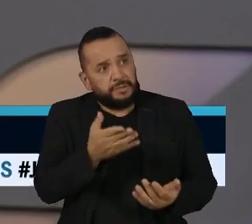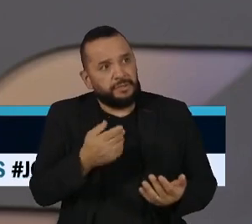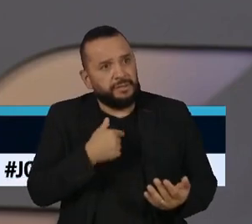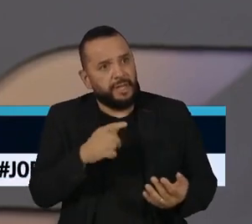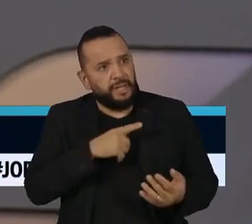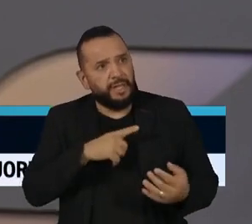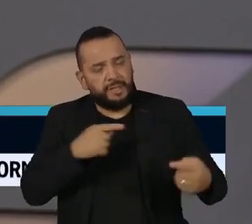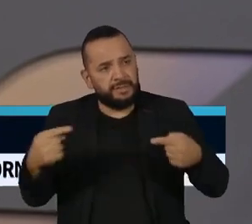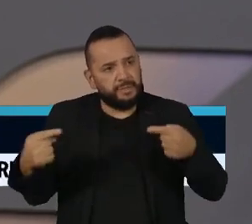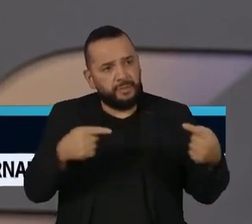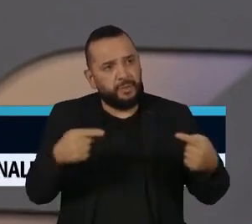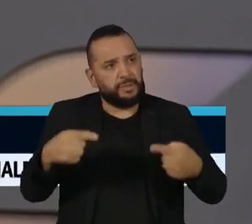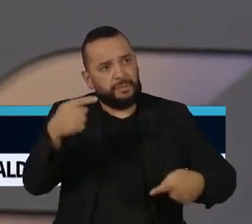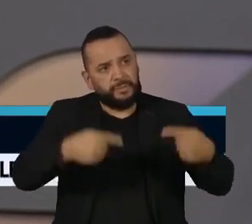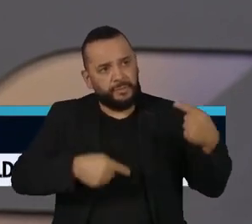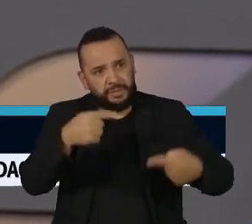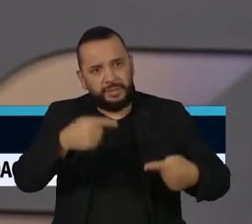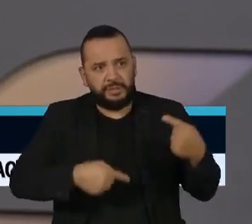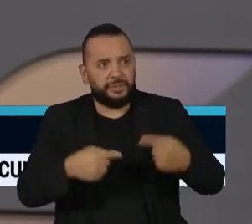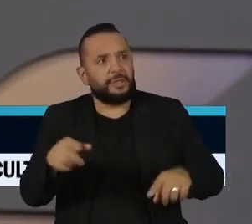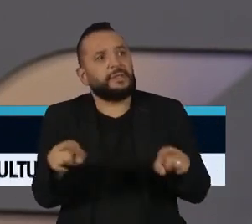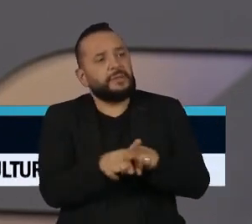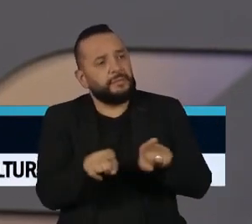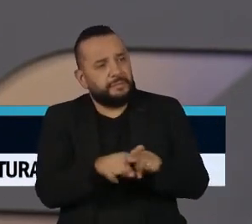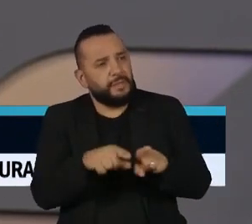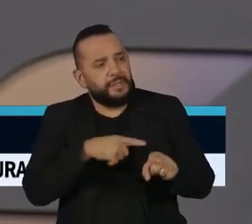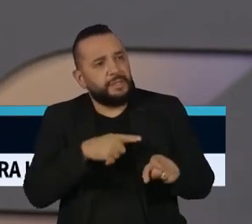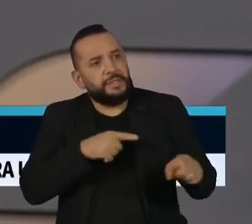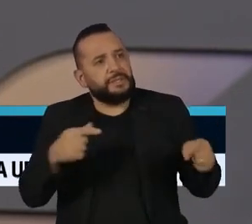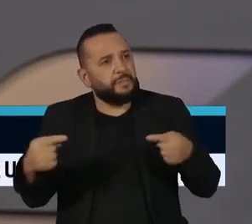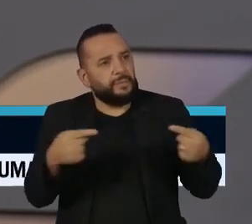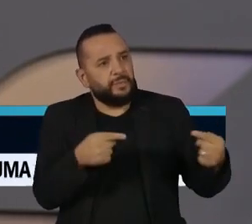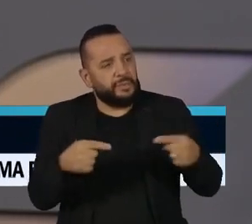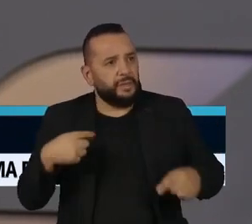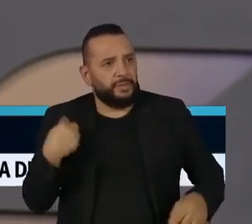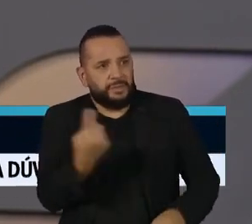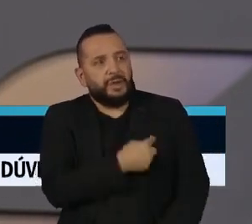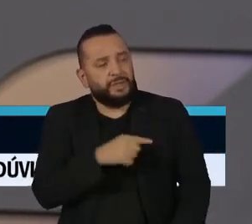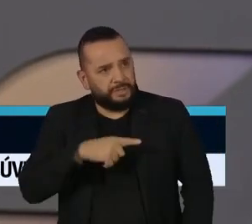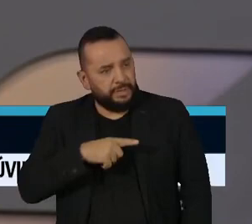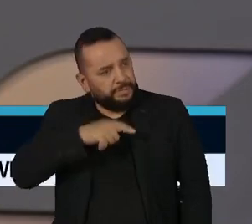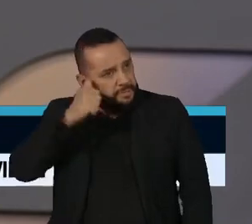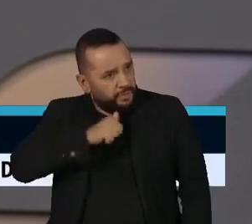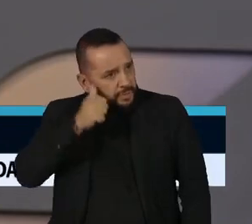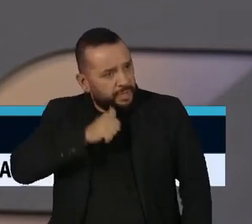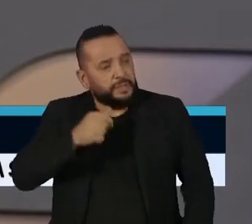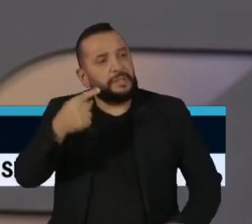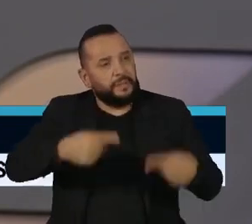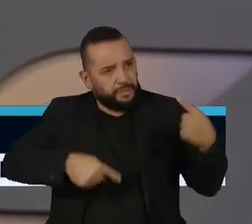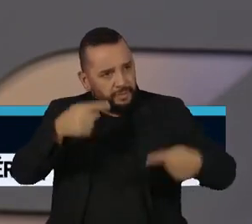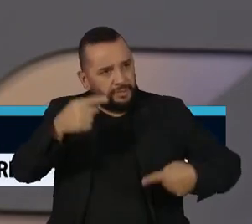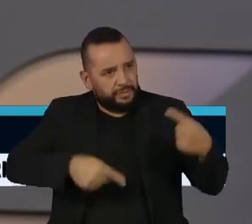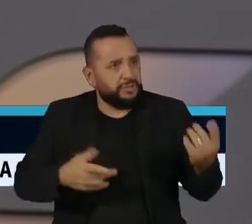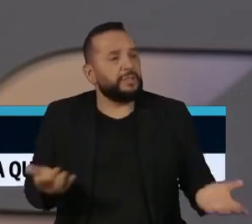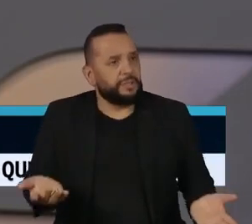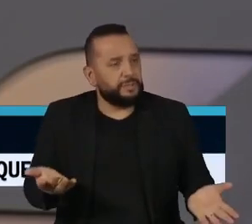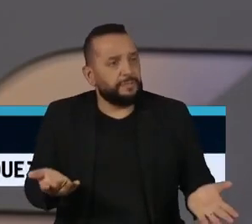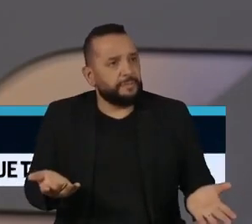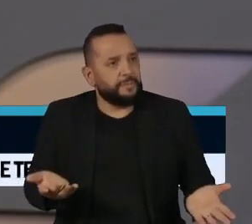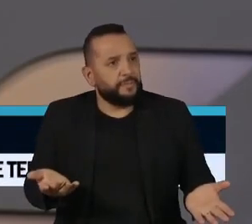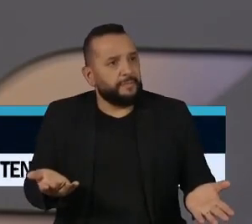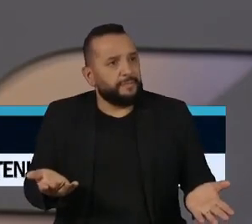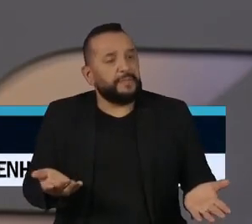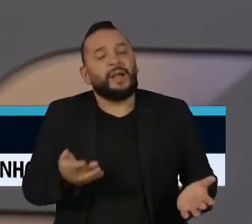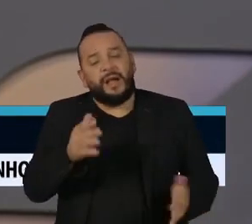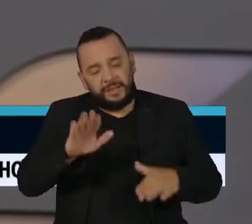disputa política, numa disputa, ou seja, quando nós temos mulheres na política, há uma situação